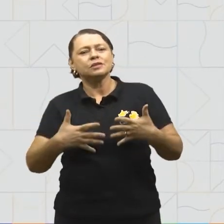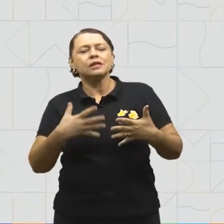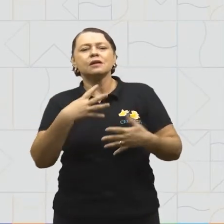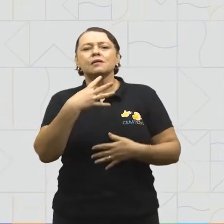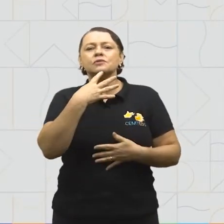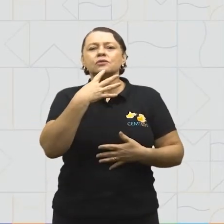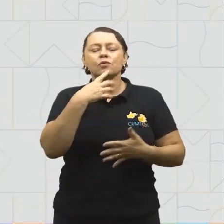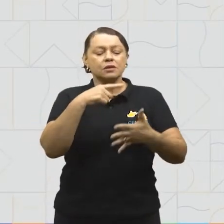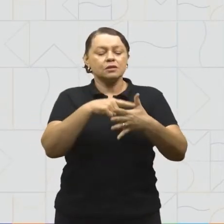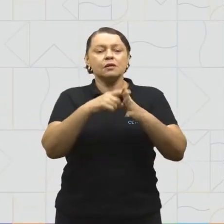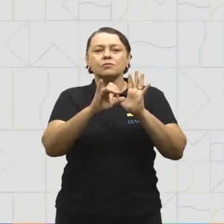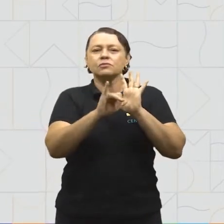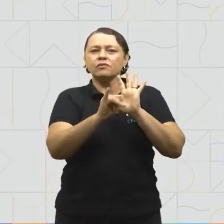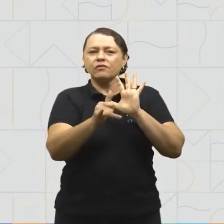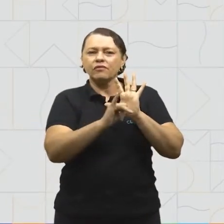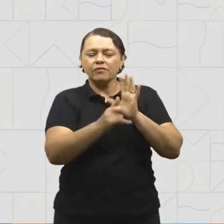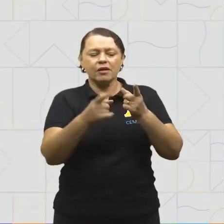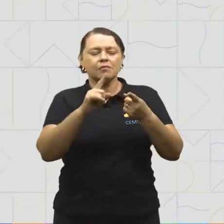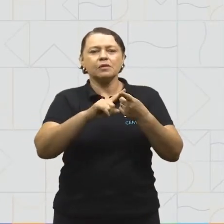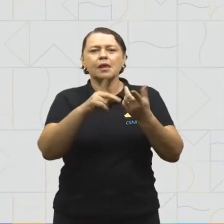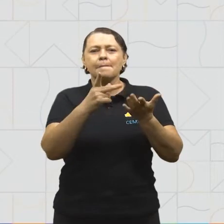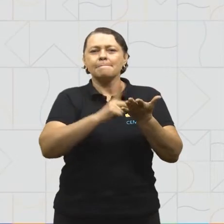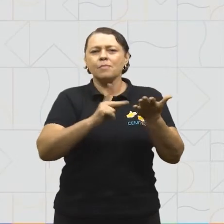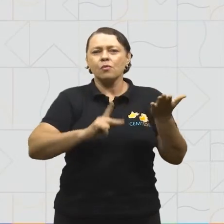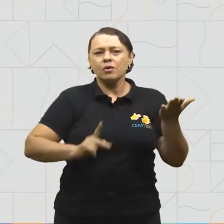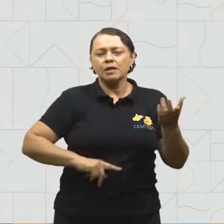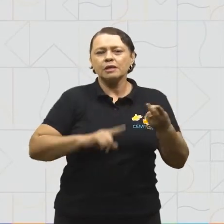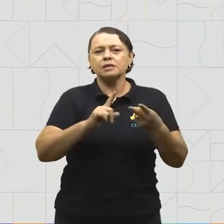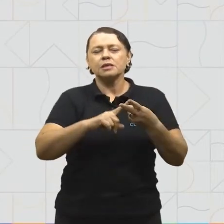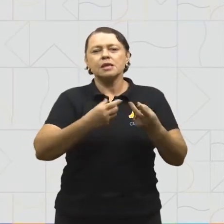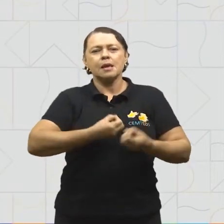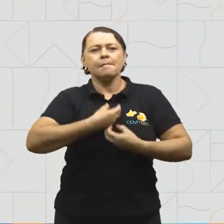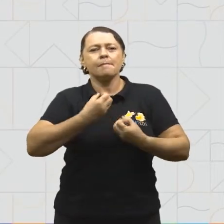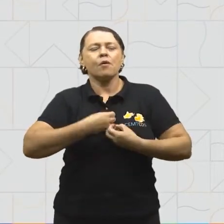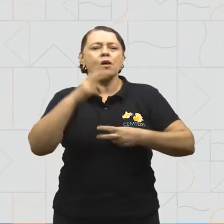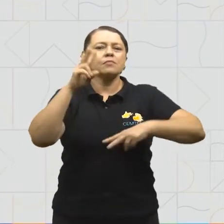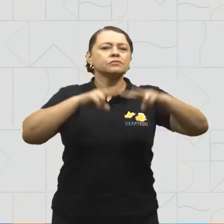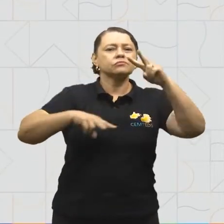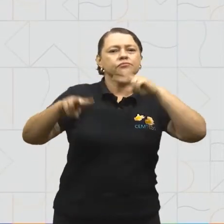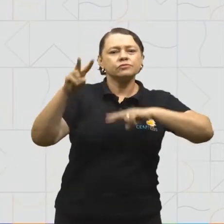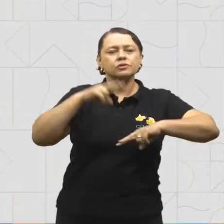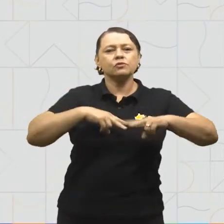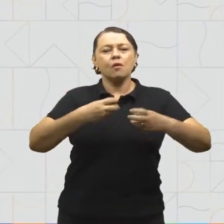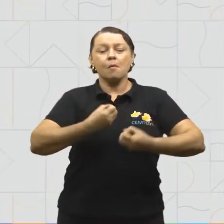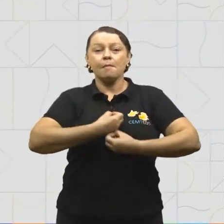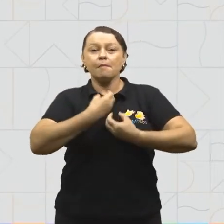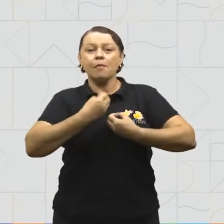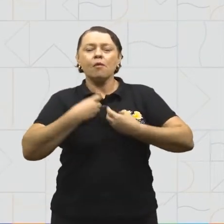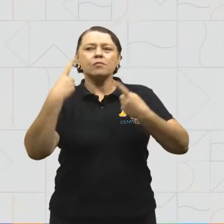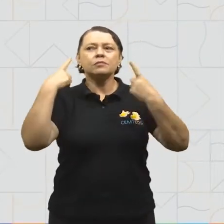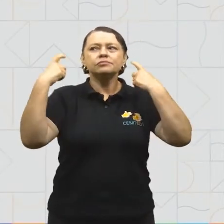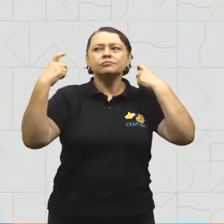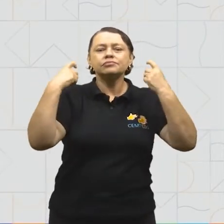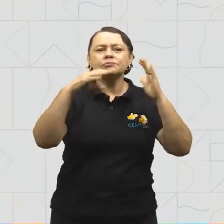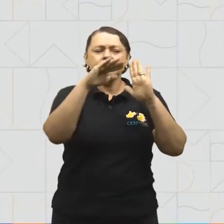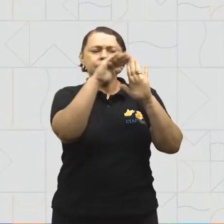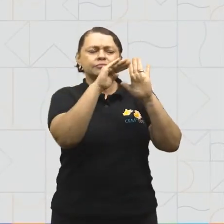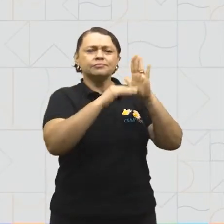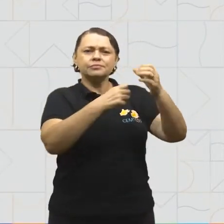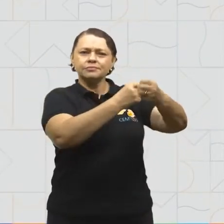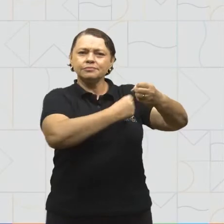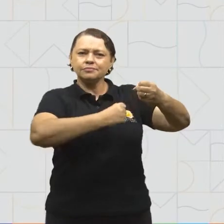conhecemos sobre fábulas, poesias, poemas visuais, poemas sonoros, receitas,